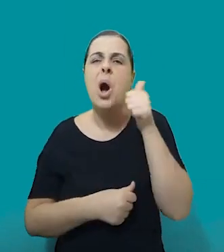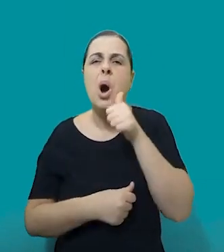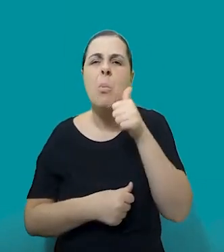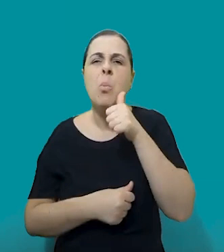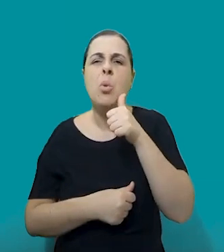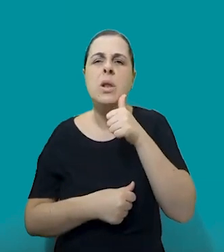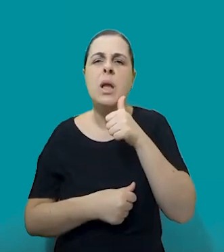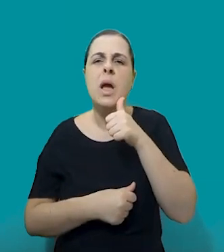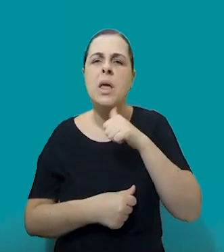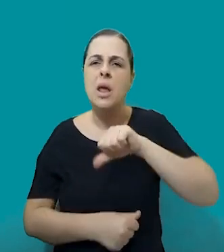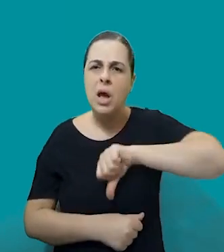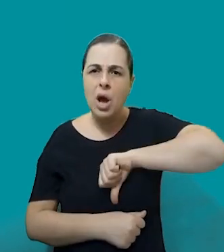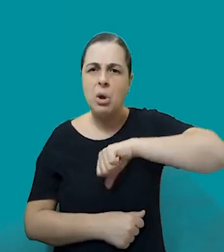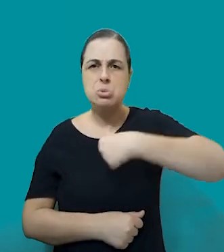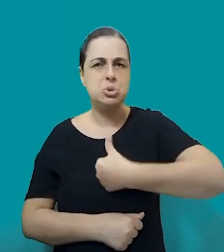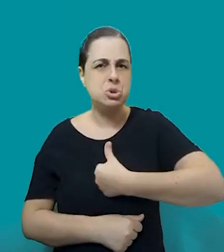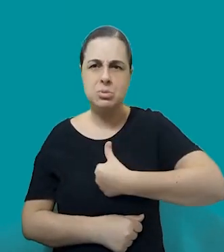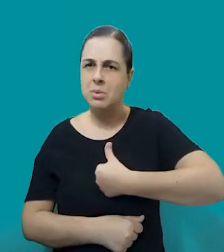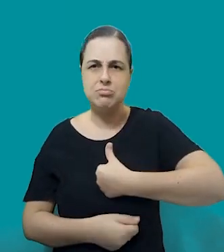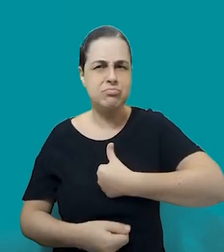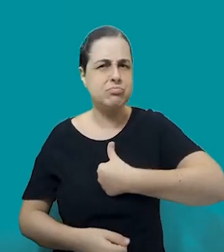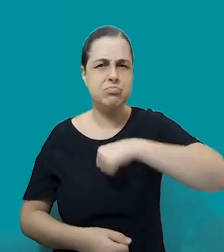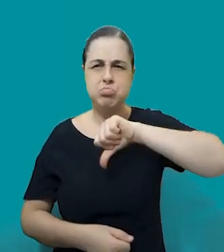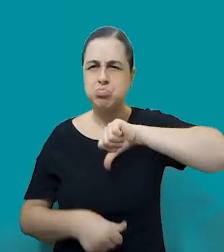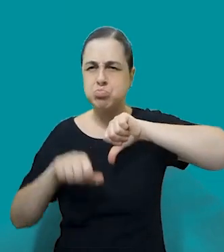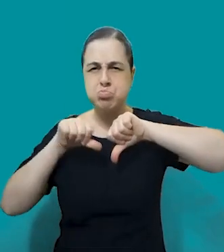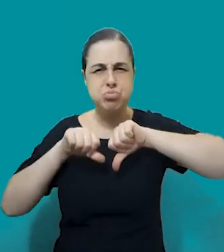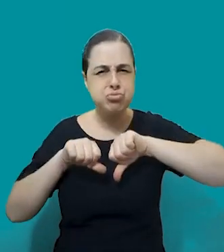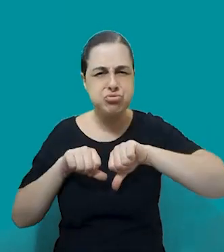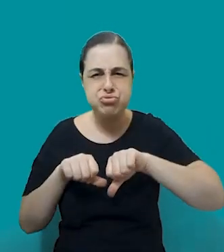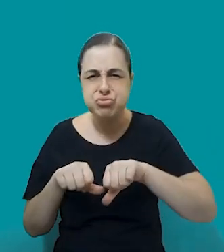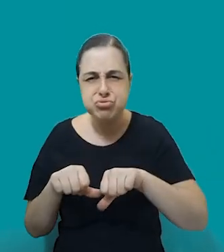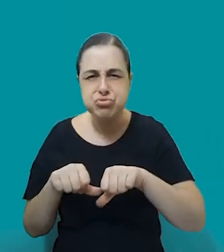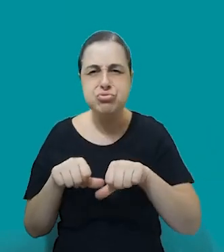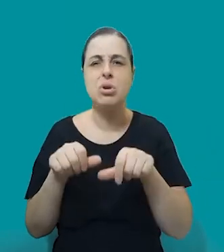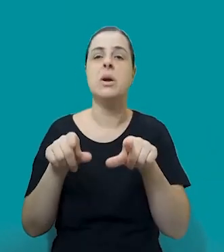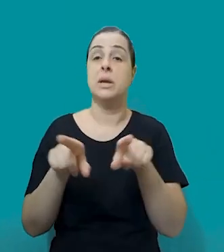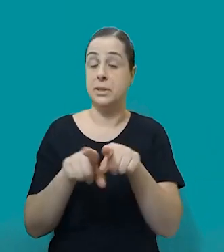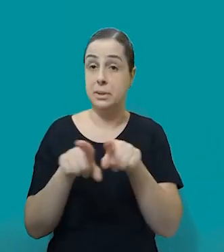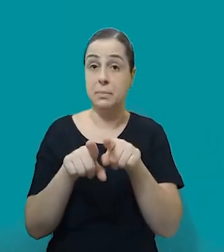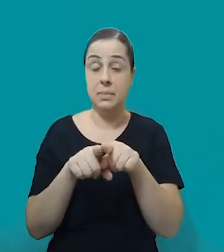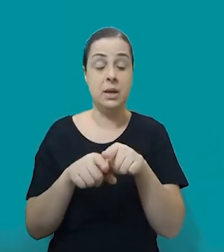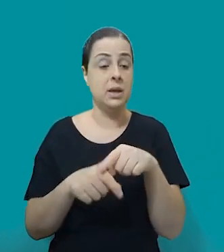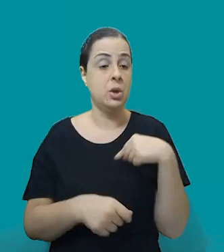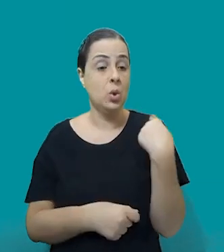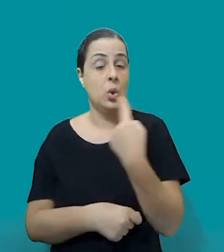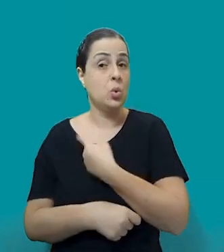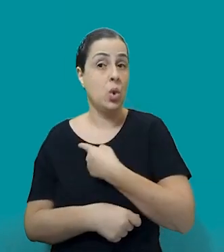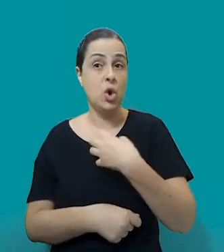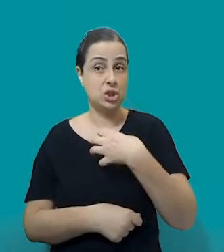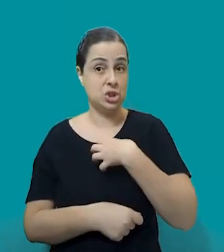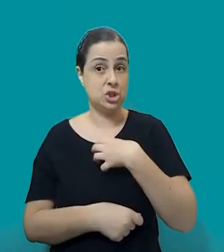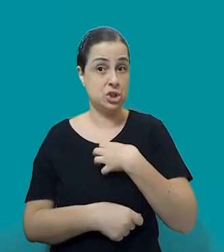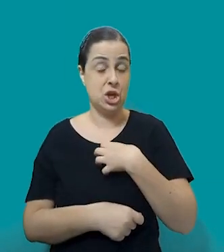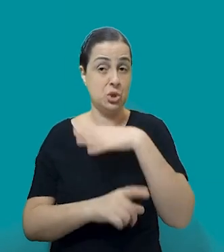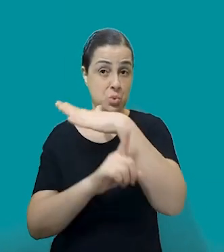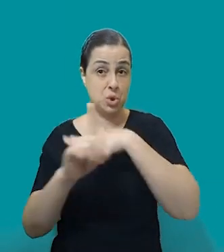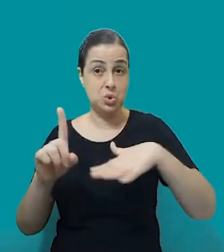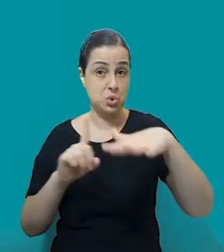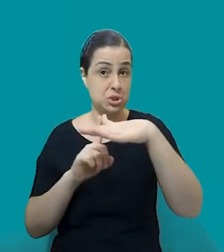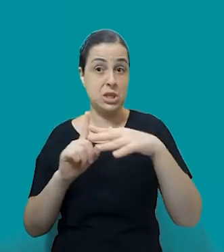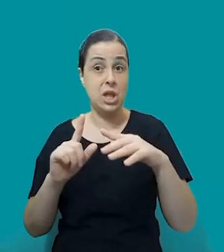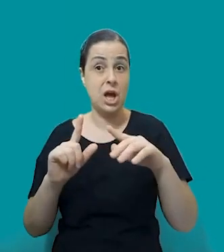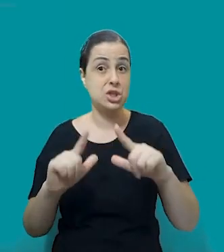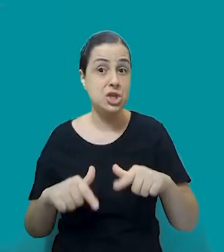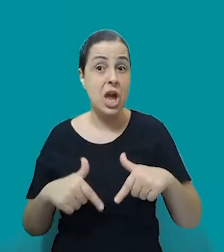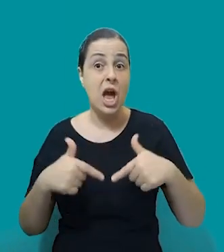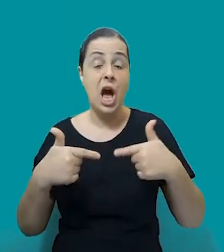percepção de mulher enquanto indivíduo ativo e agente, né? Na sociedade e eu acho que